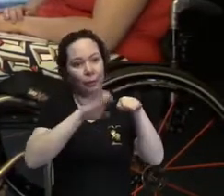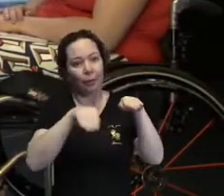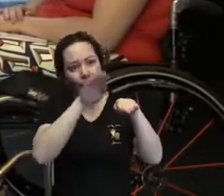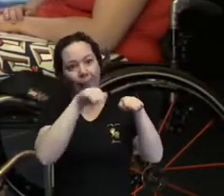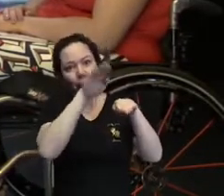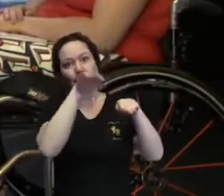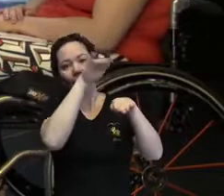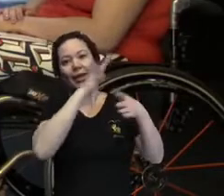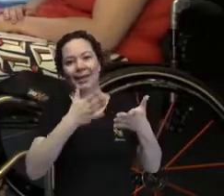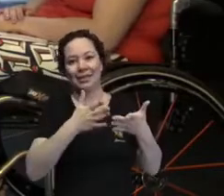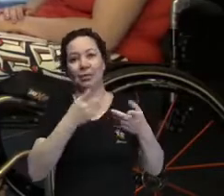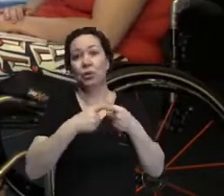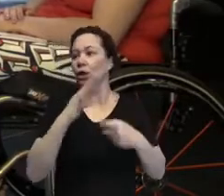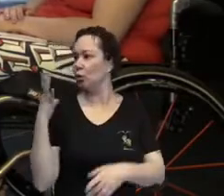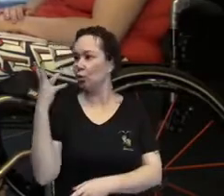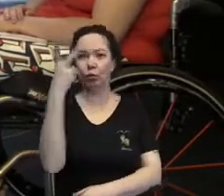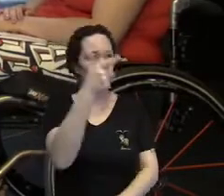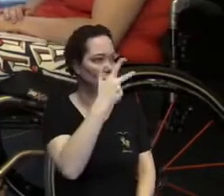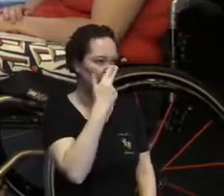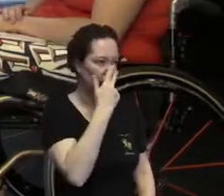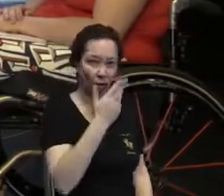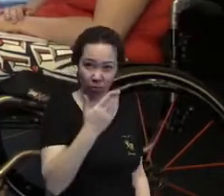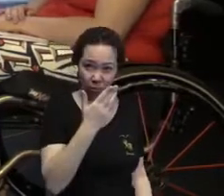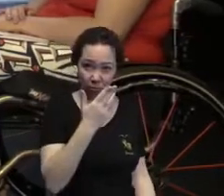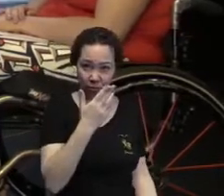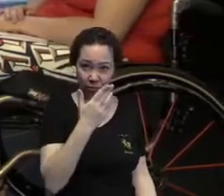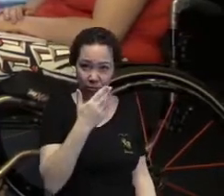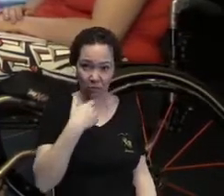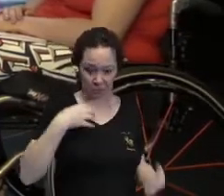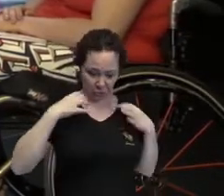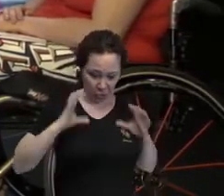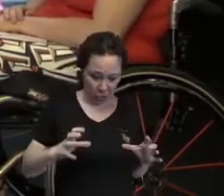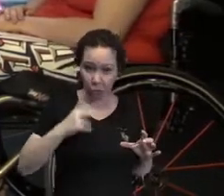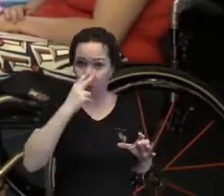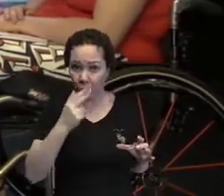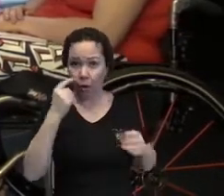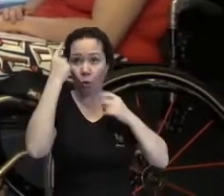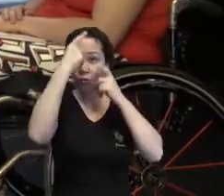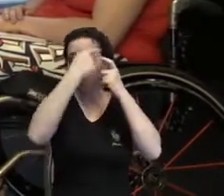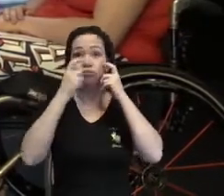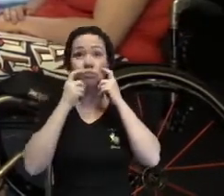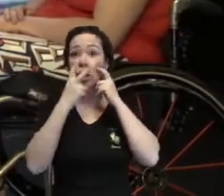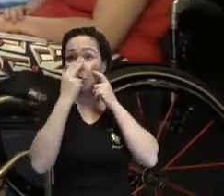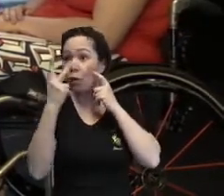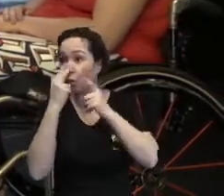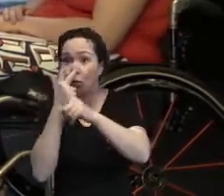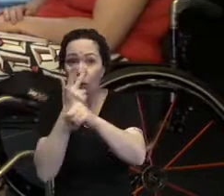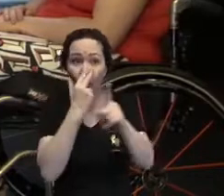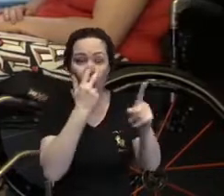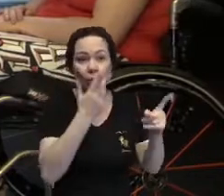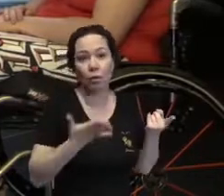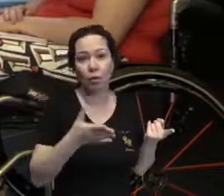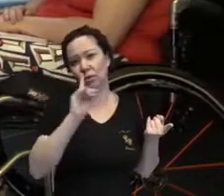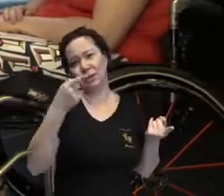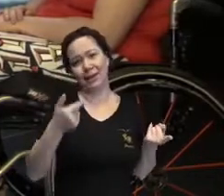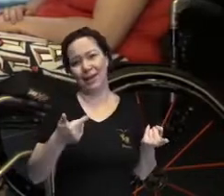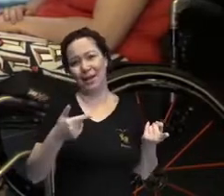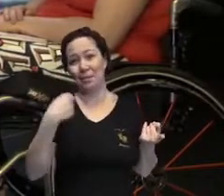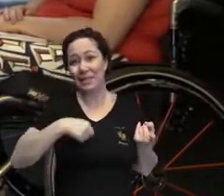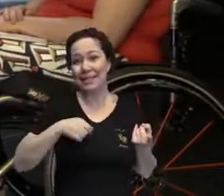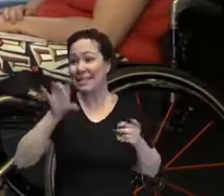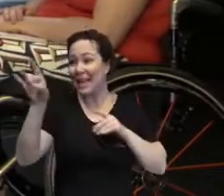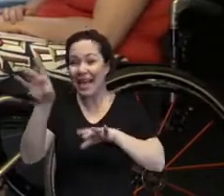a mesma cara, todo mundo ficar com o mesmo corpo. A gente, por toda uma questão cultural, tem uma série de coisas